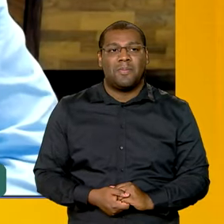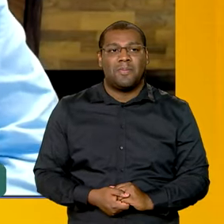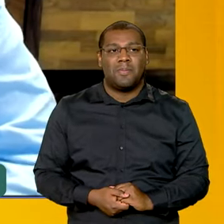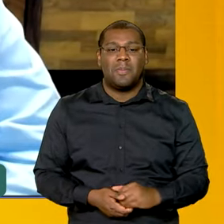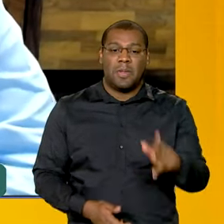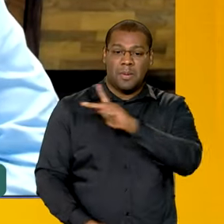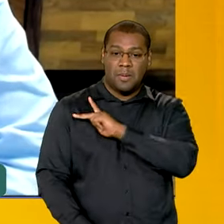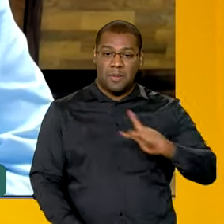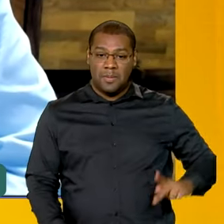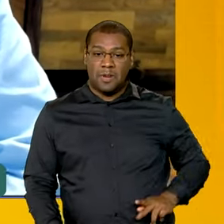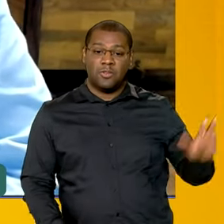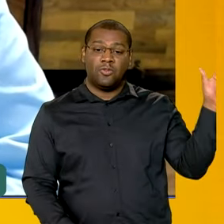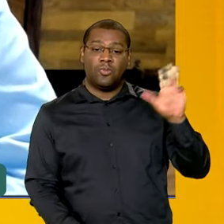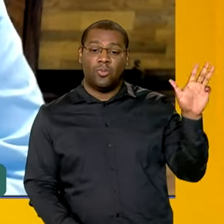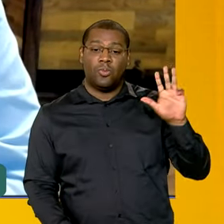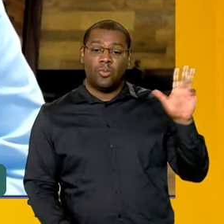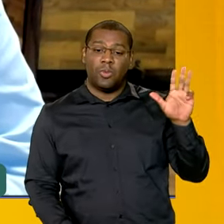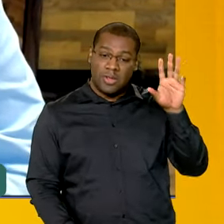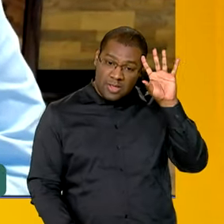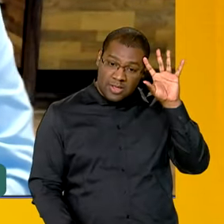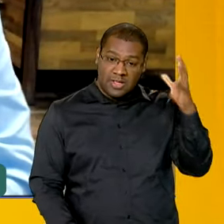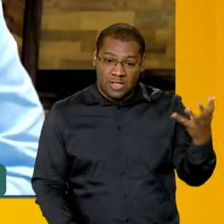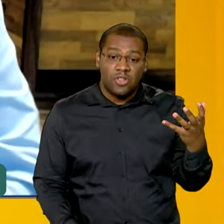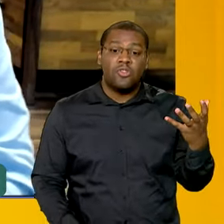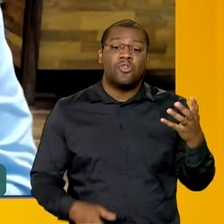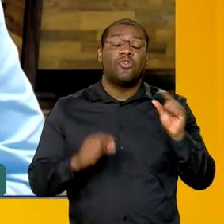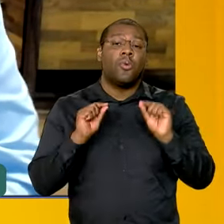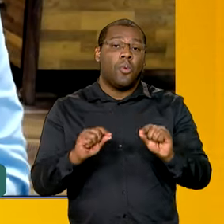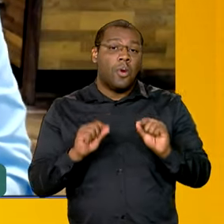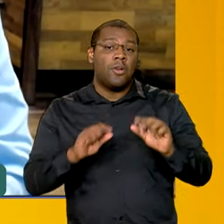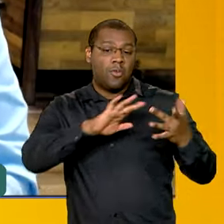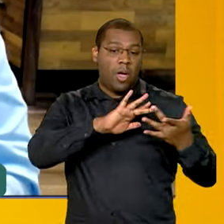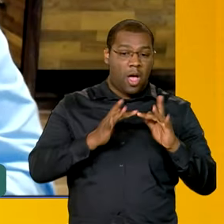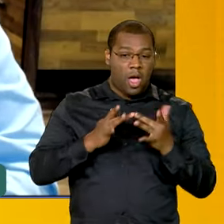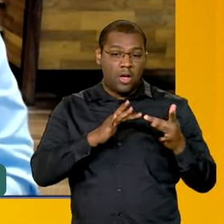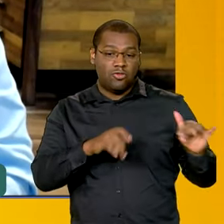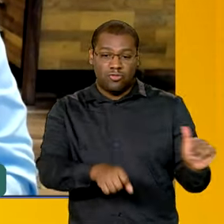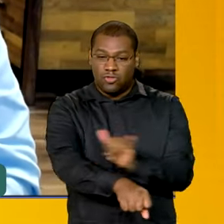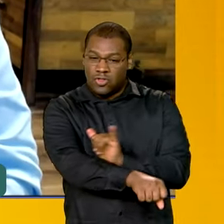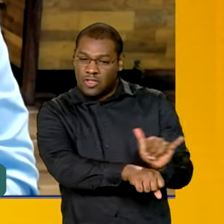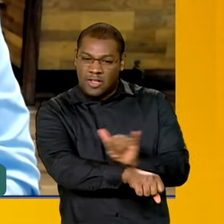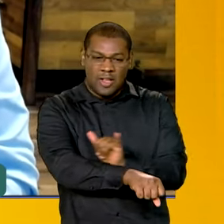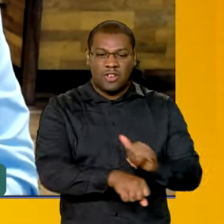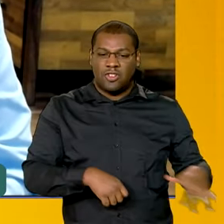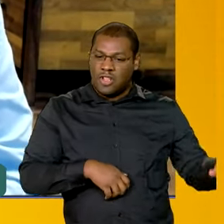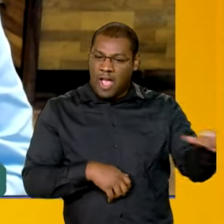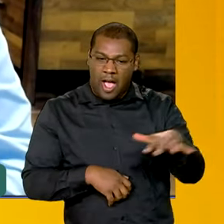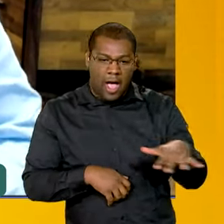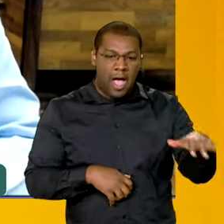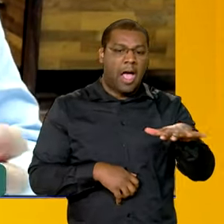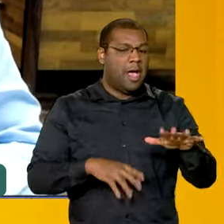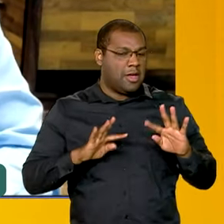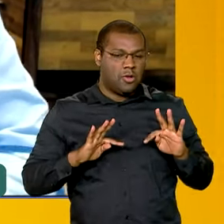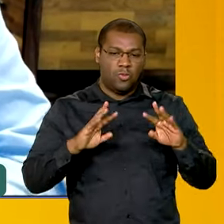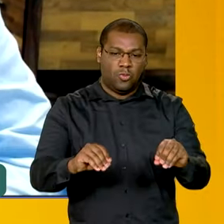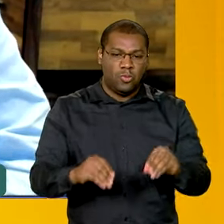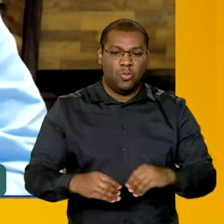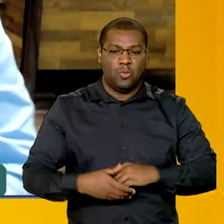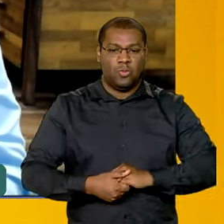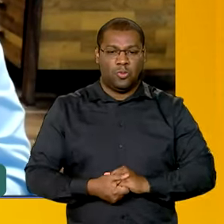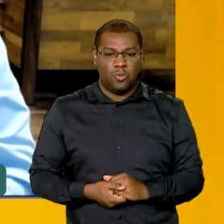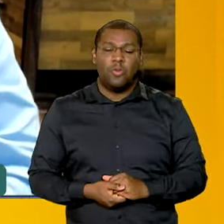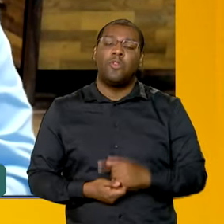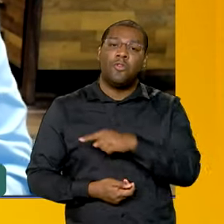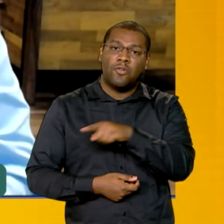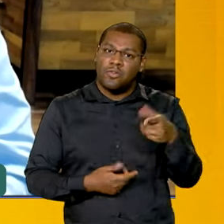presidente Lula é para adotar todas as ações possíveis nas várias áreas de governo. Então, as reportagens que você estava